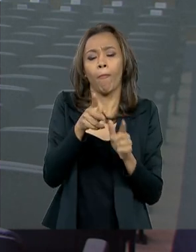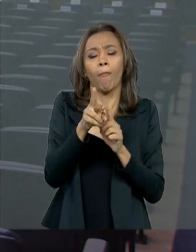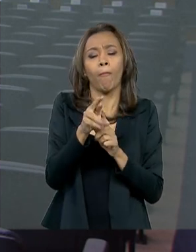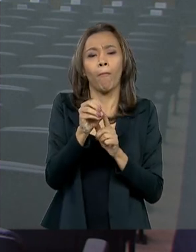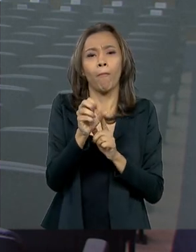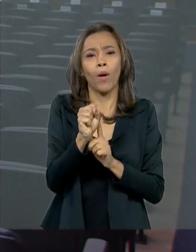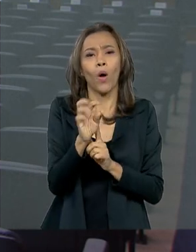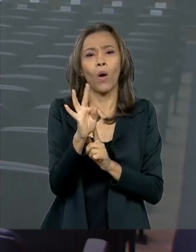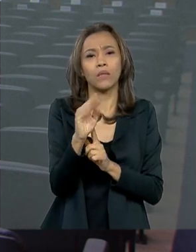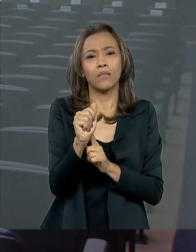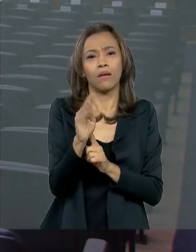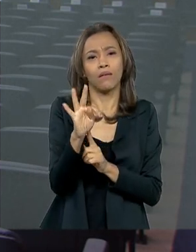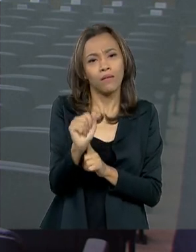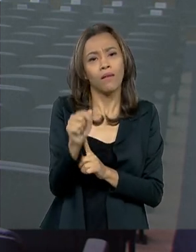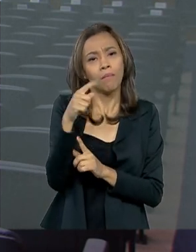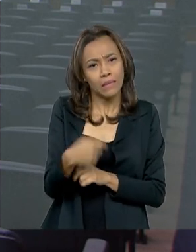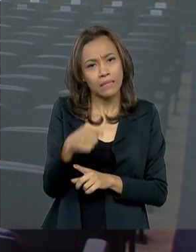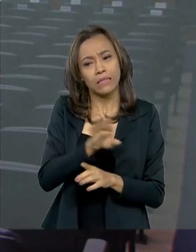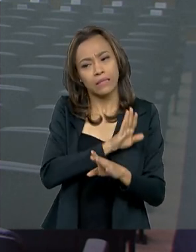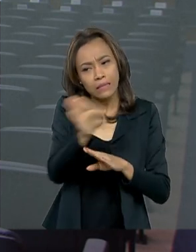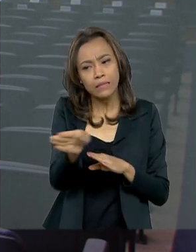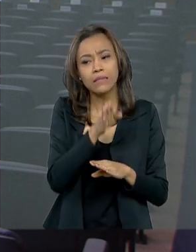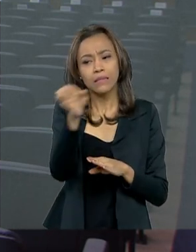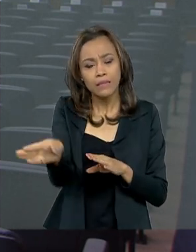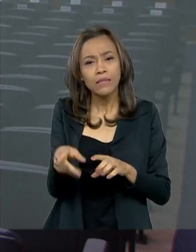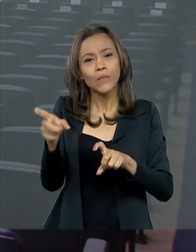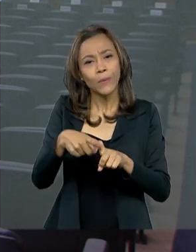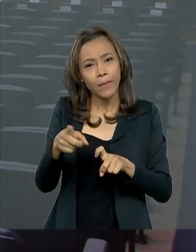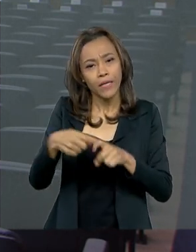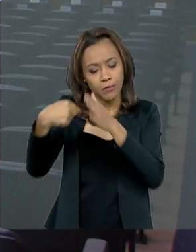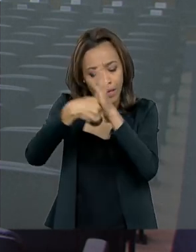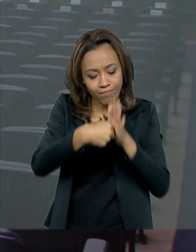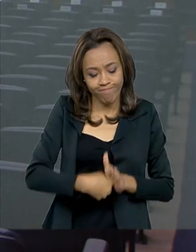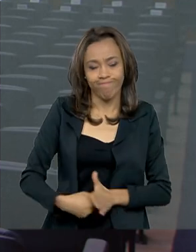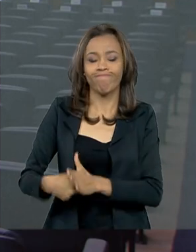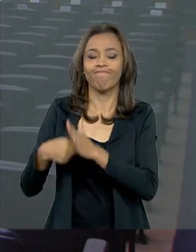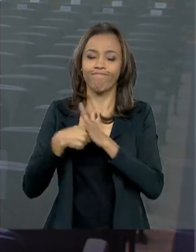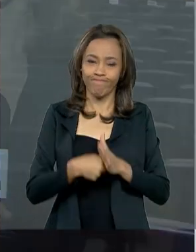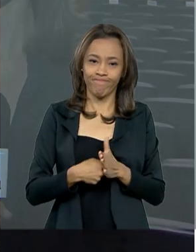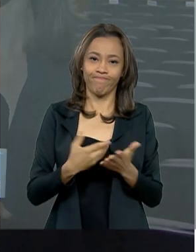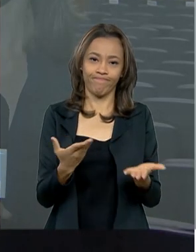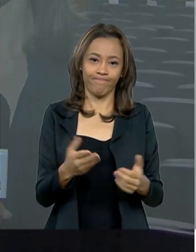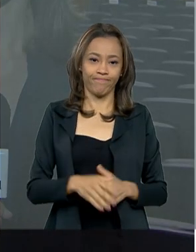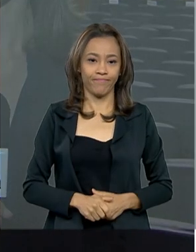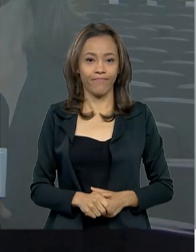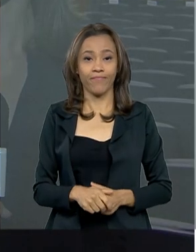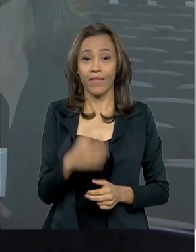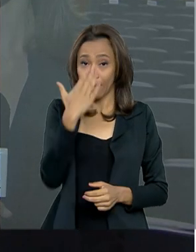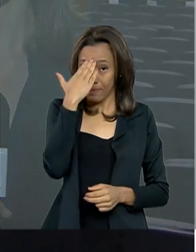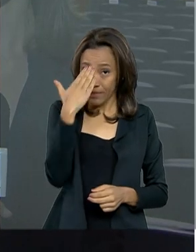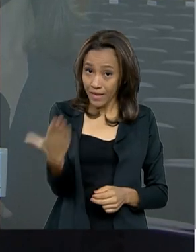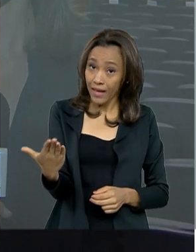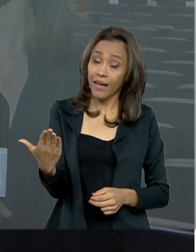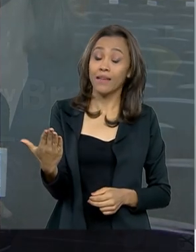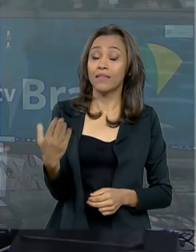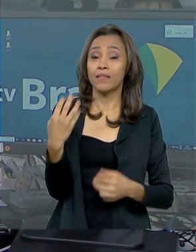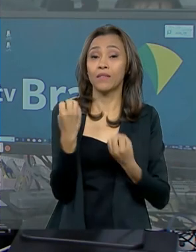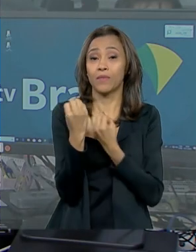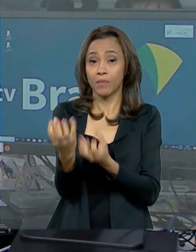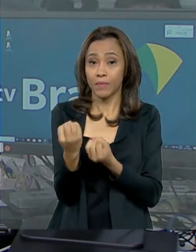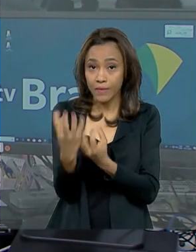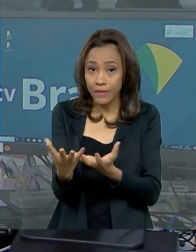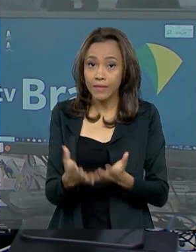médico regularmente fazer os exames de prevenção. Voltamos com você, Renata. Obrigada, Cláudia, pelas suas informações.